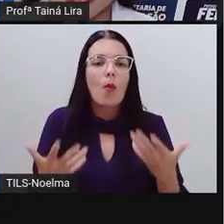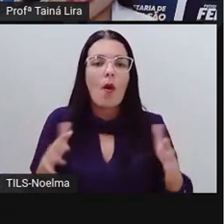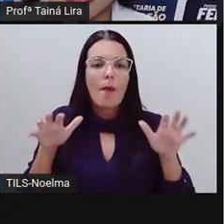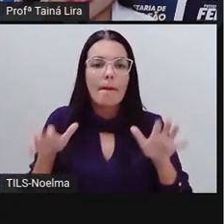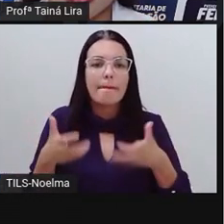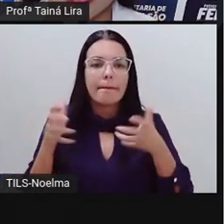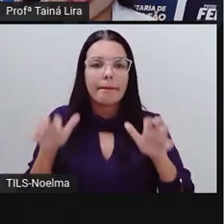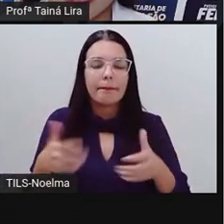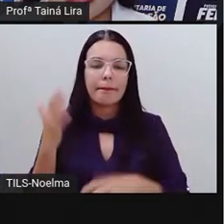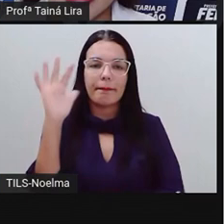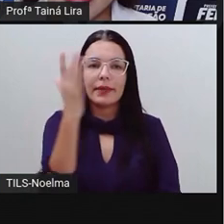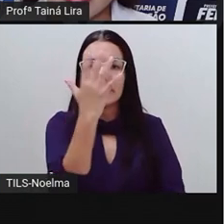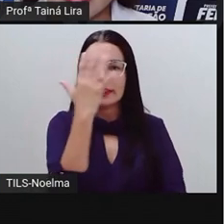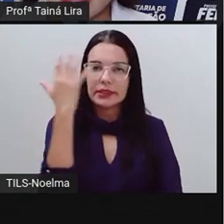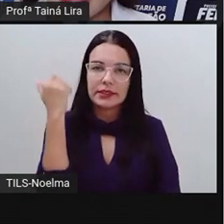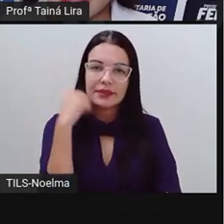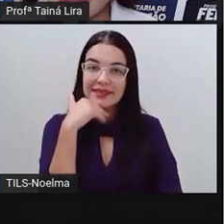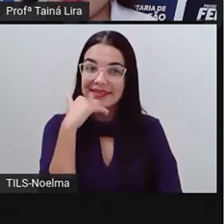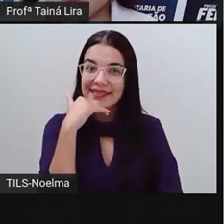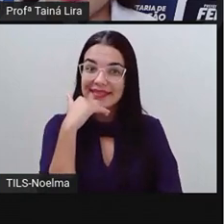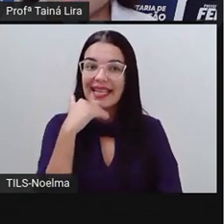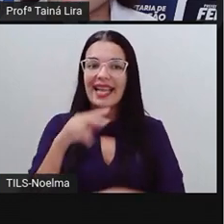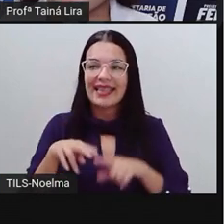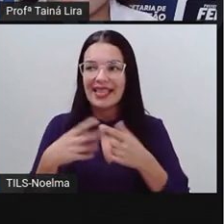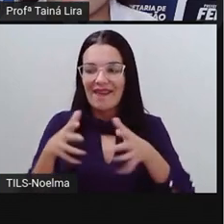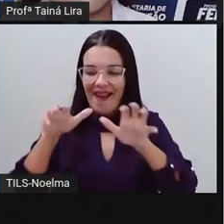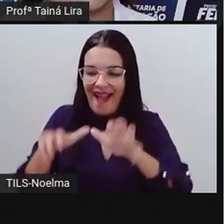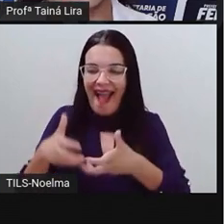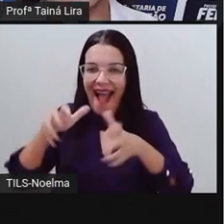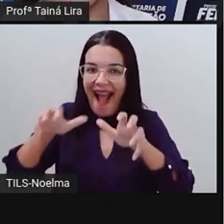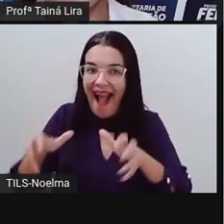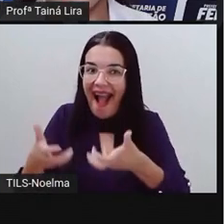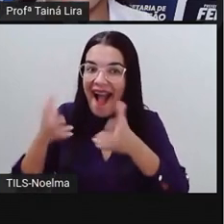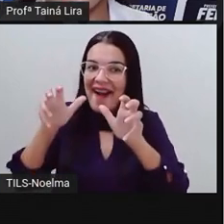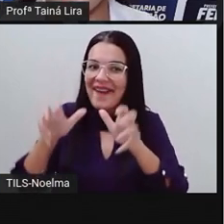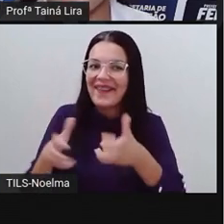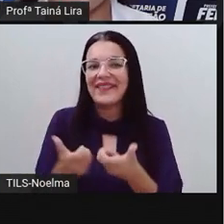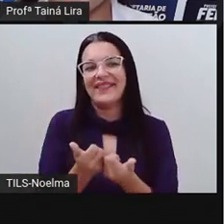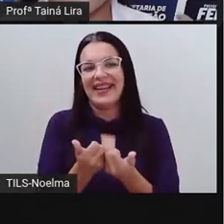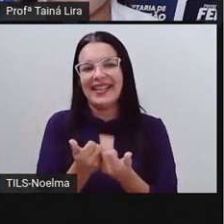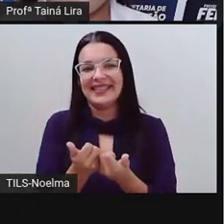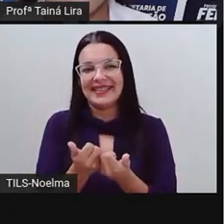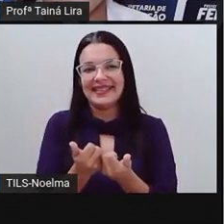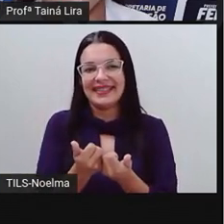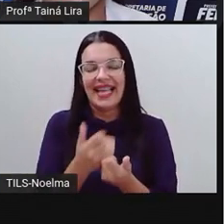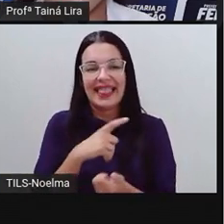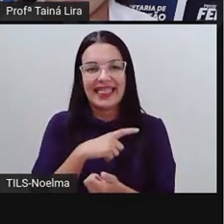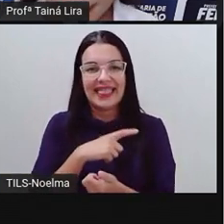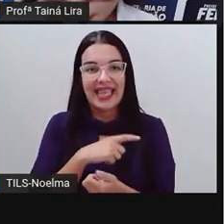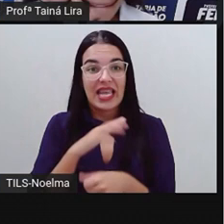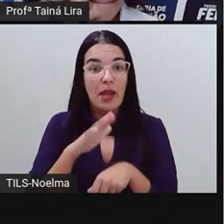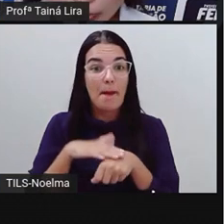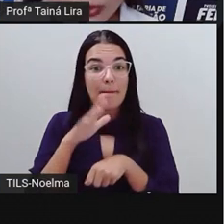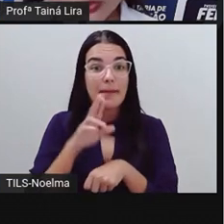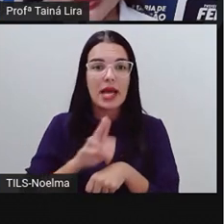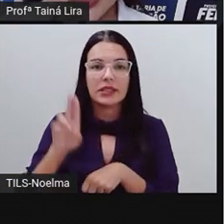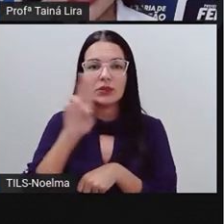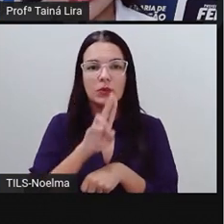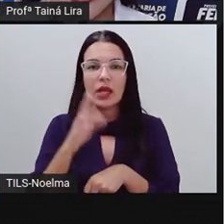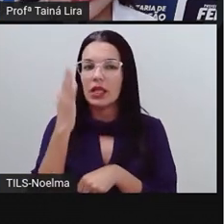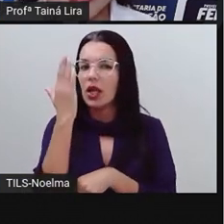vamos ver aqui, ó, ó. É a alface. Então, ó, ó, alface é a planta mais